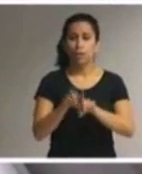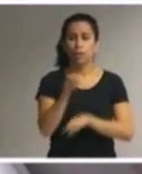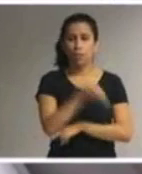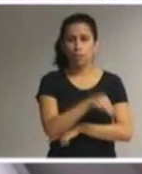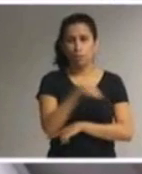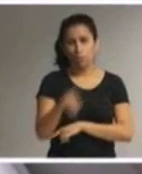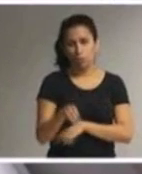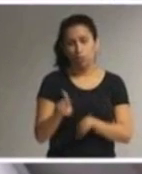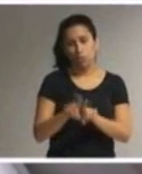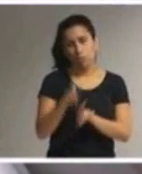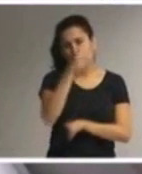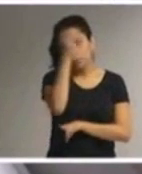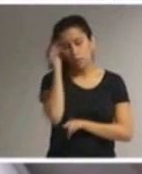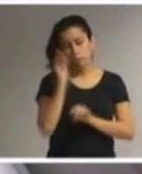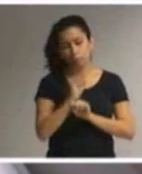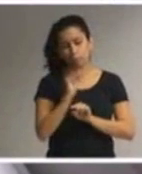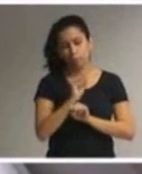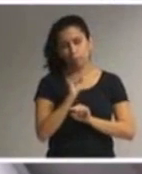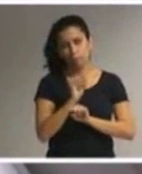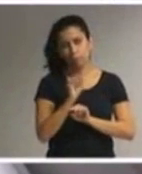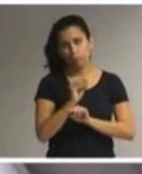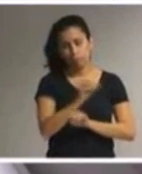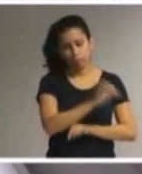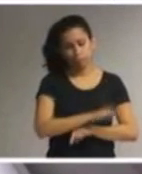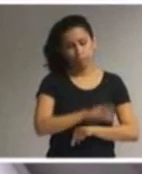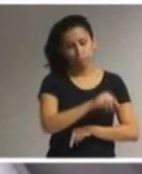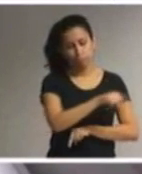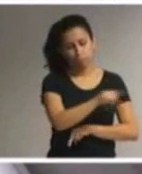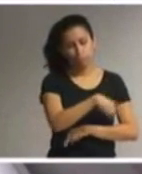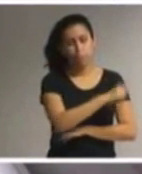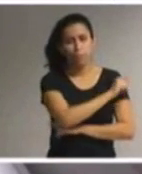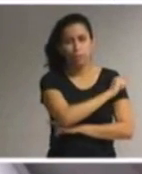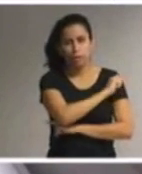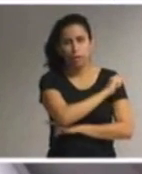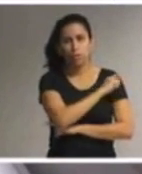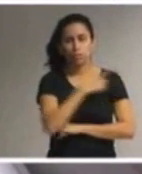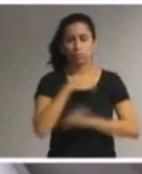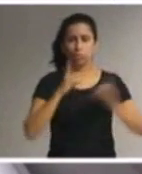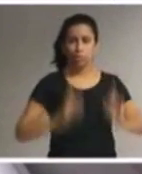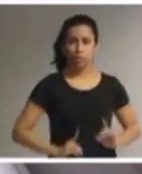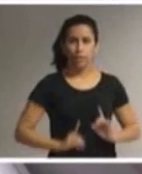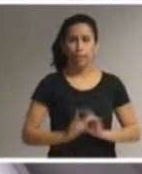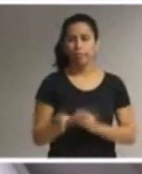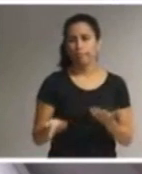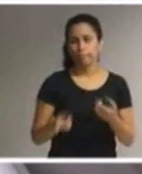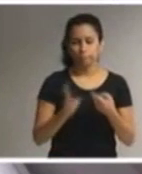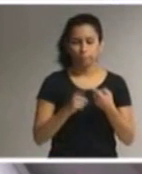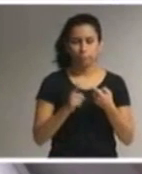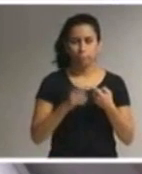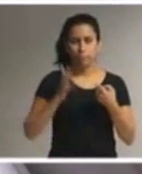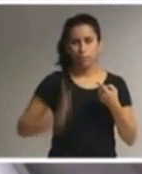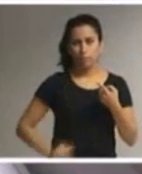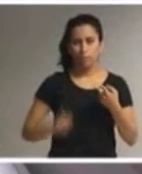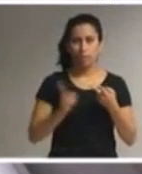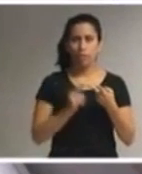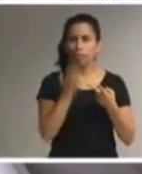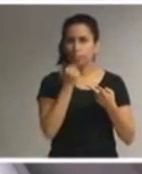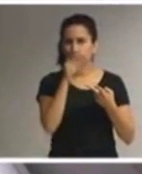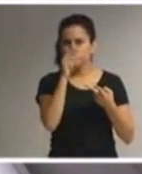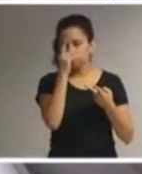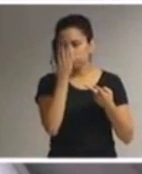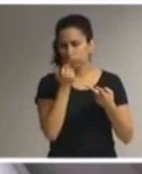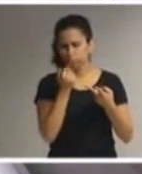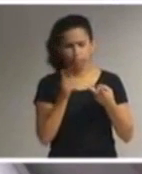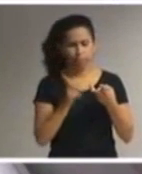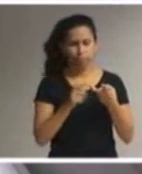cuidador dos alunos com necessidade de apoio nas atividades de higiene, alimentação, locomoção, entre outras, que